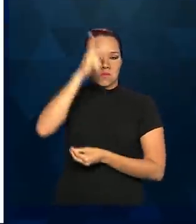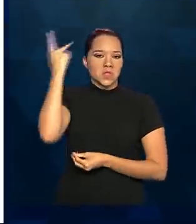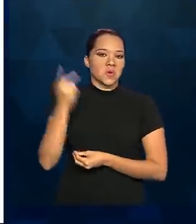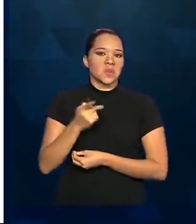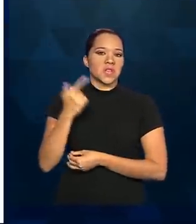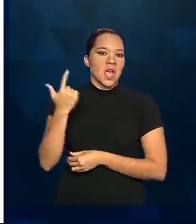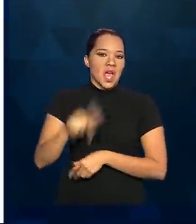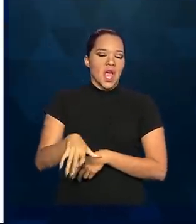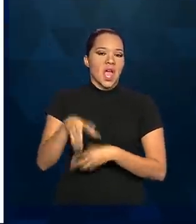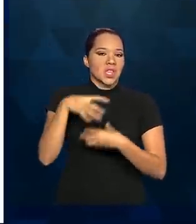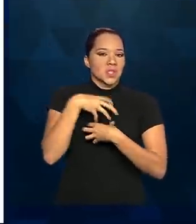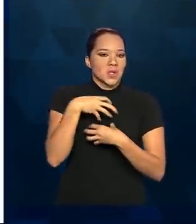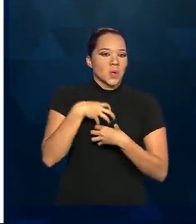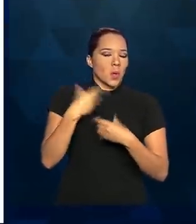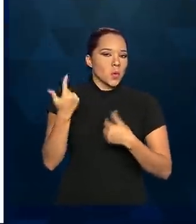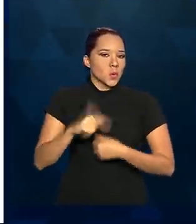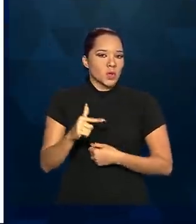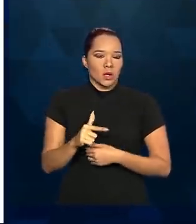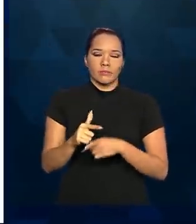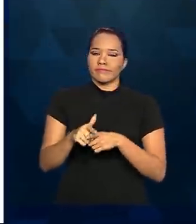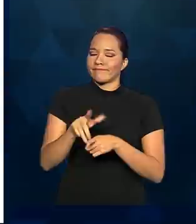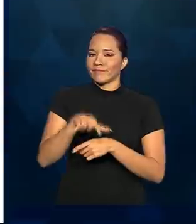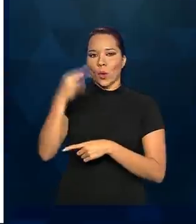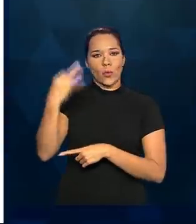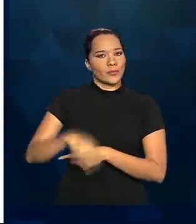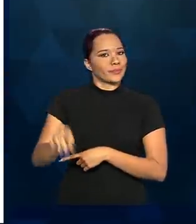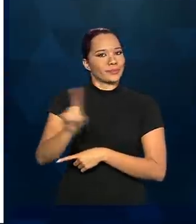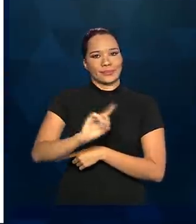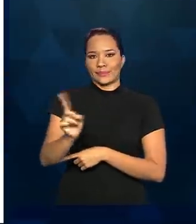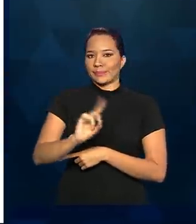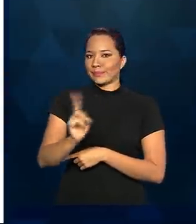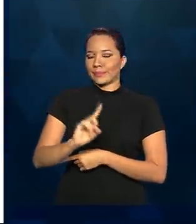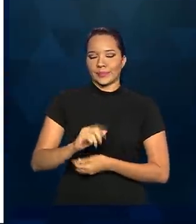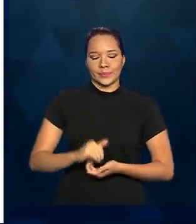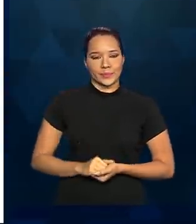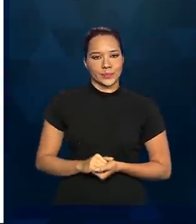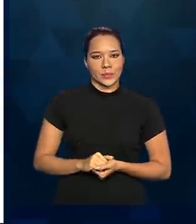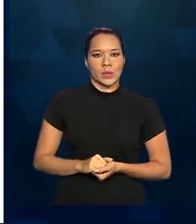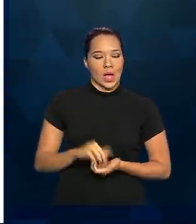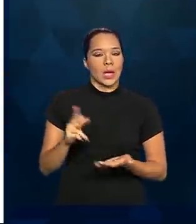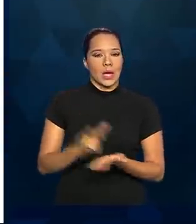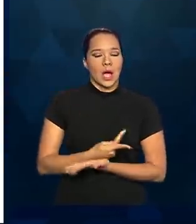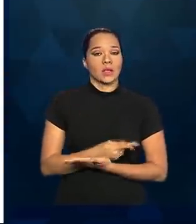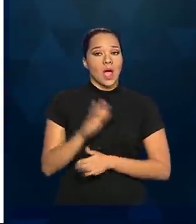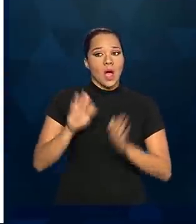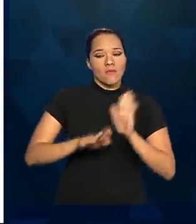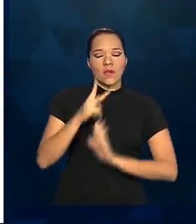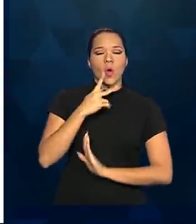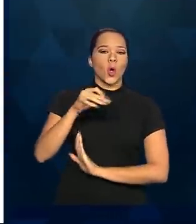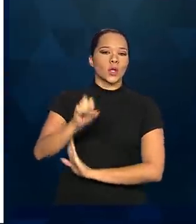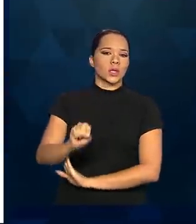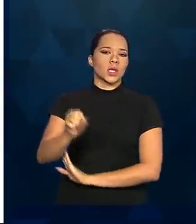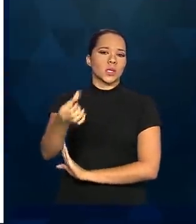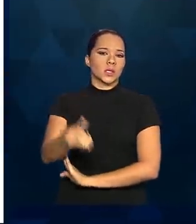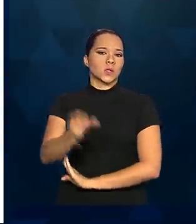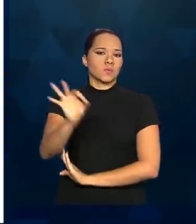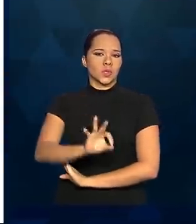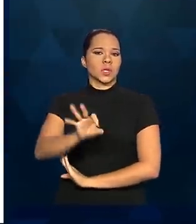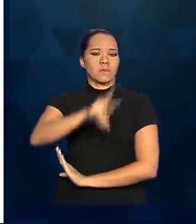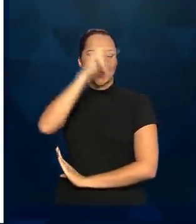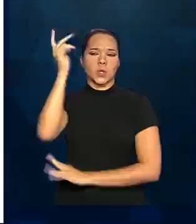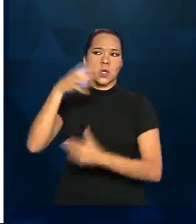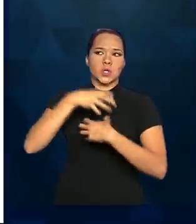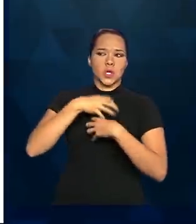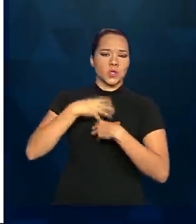casos são assintomáticos. Essa informação não se confirma. Em algum momento, se dizia que 86% dos casos eram